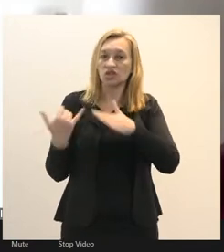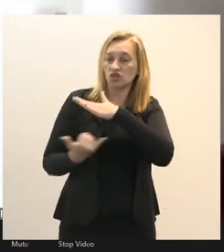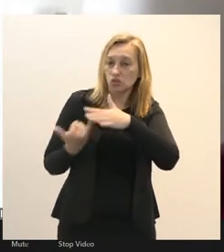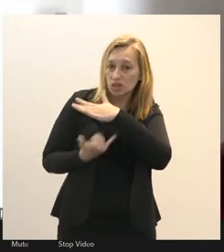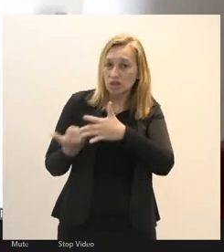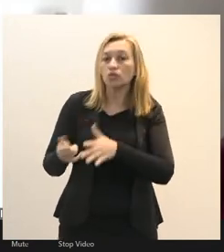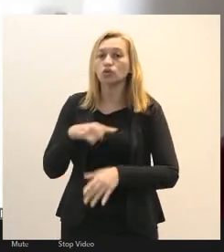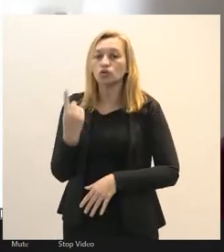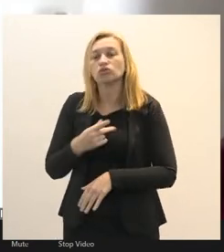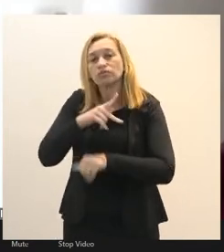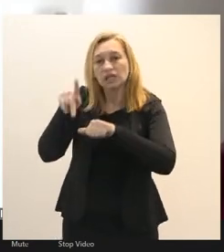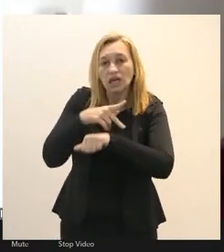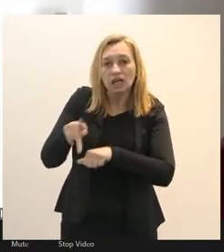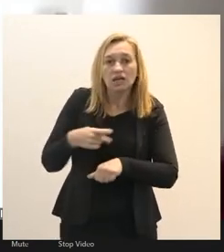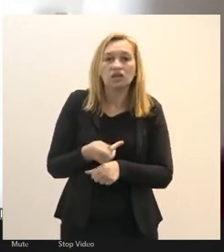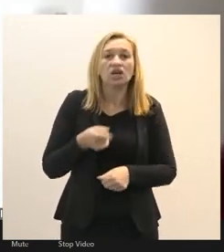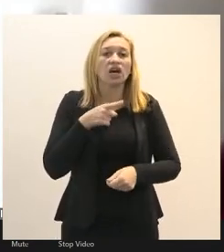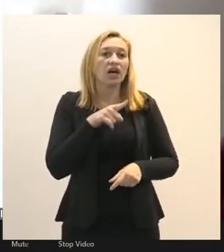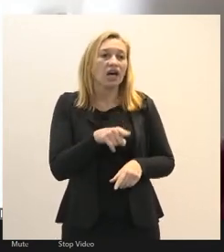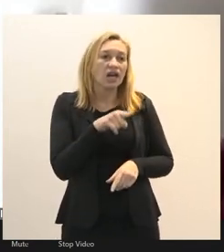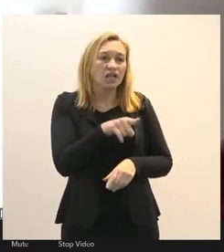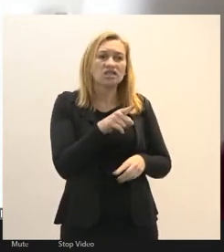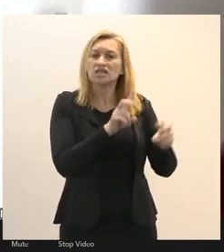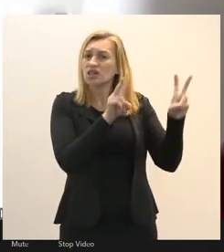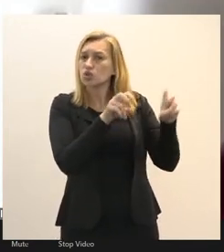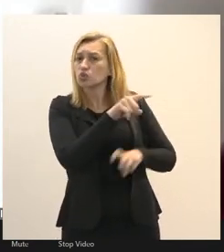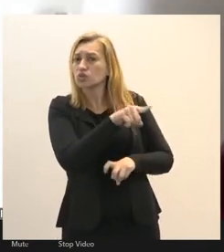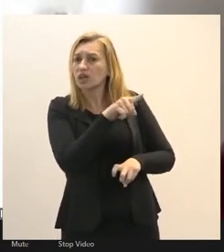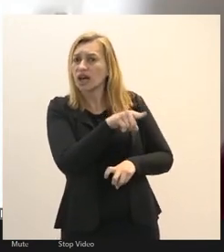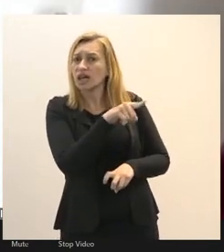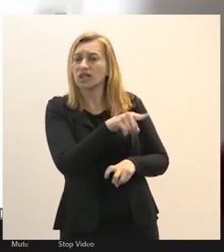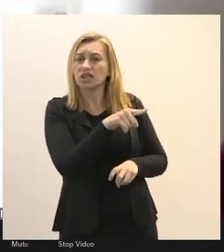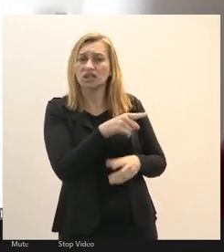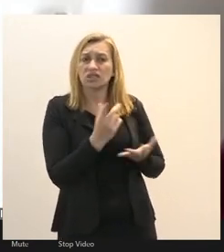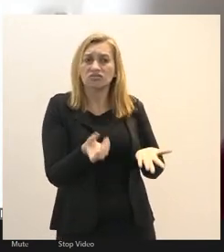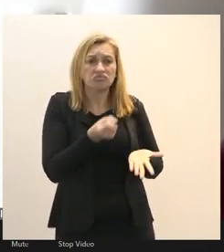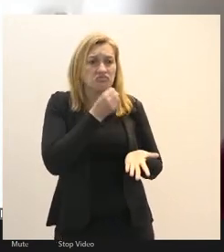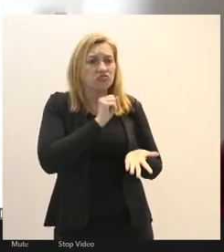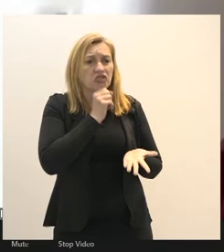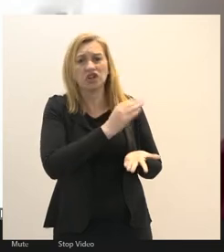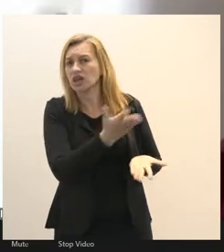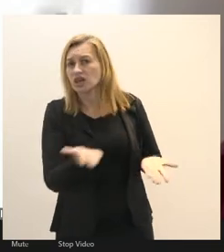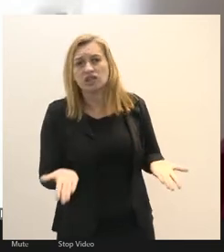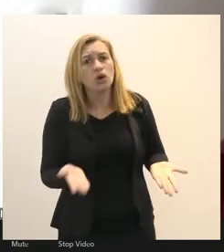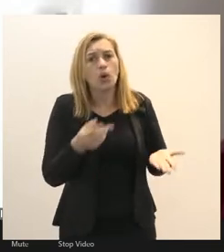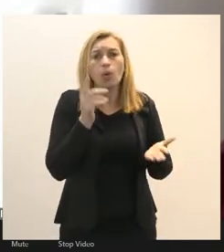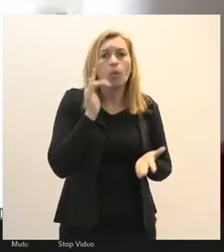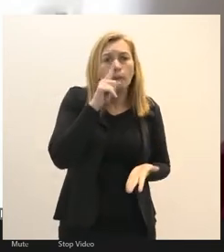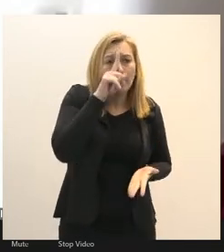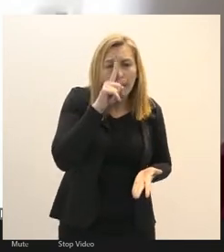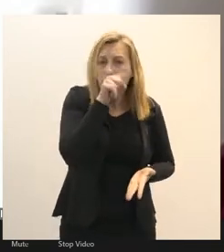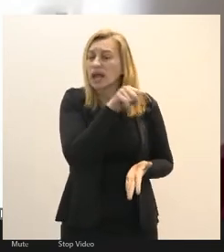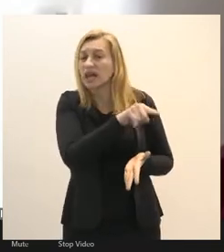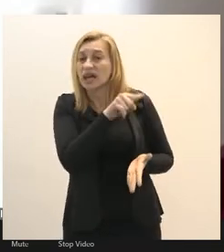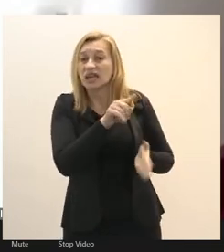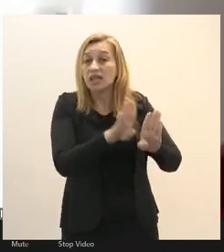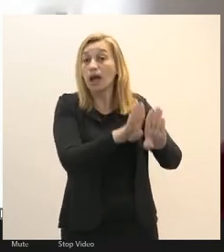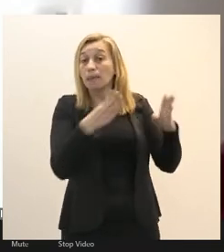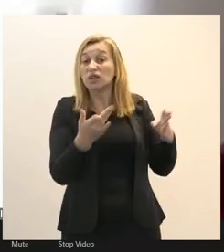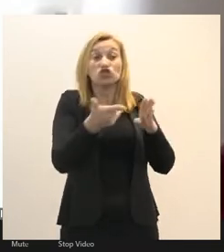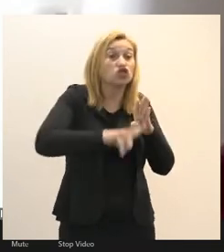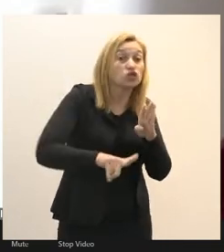no nosso país essas questões estão entrelaçadas o risco que está aí é de se reabrir